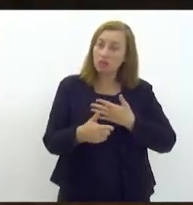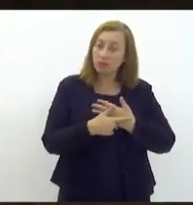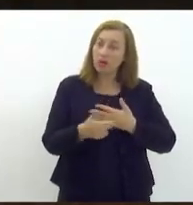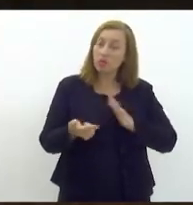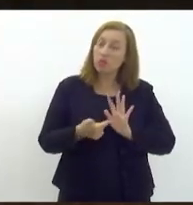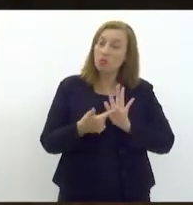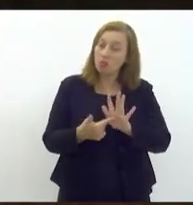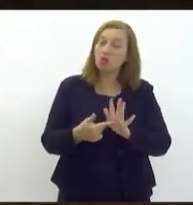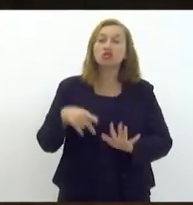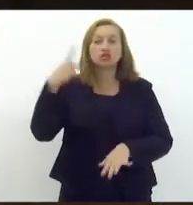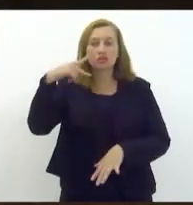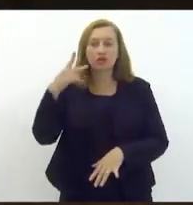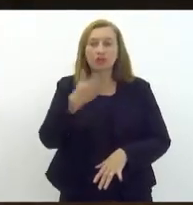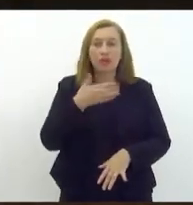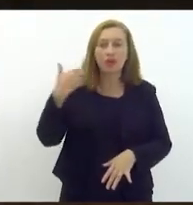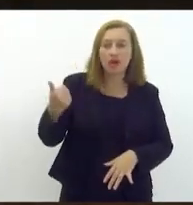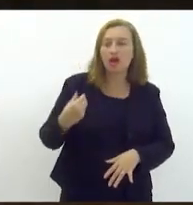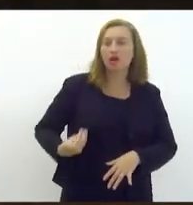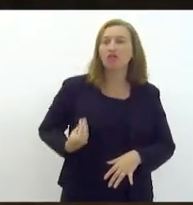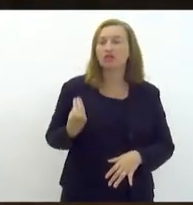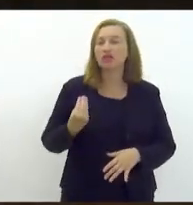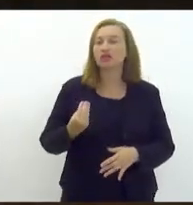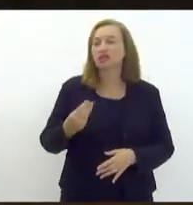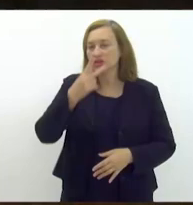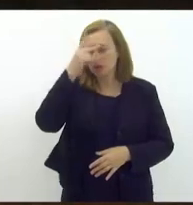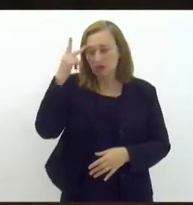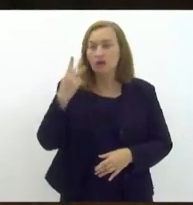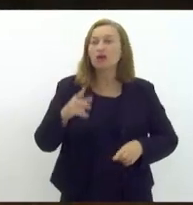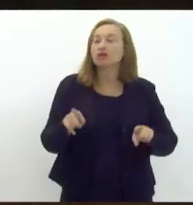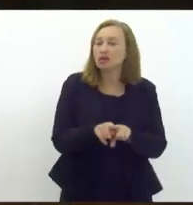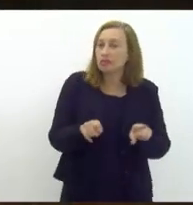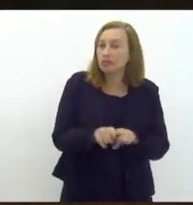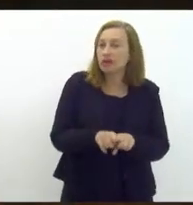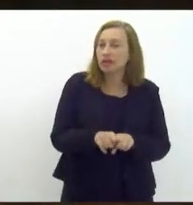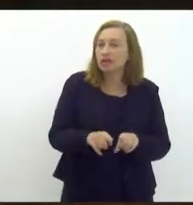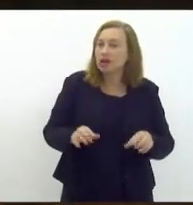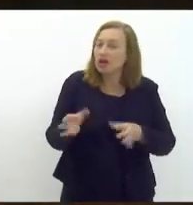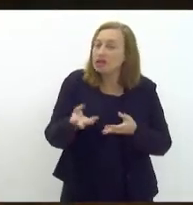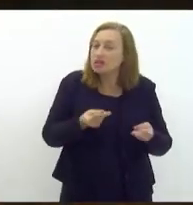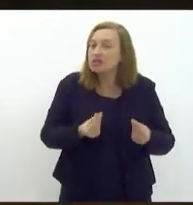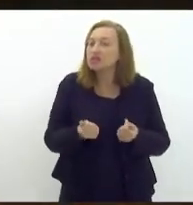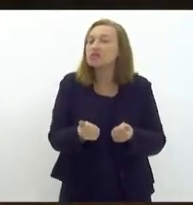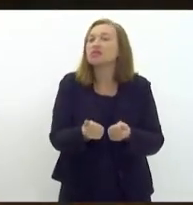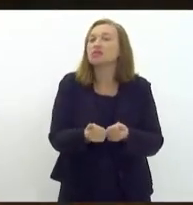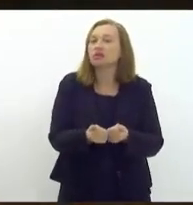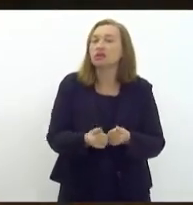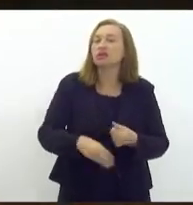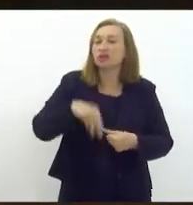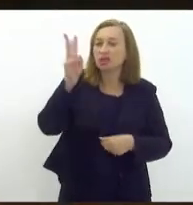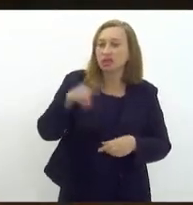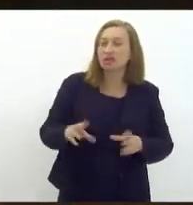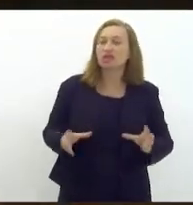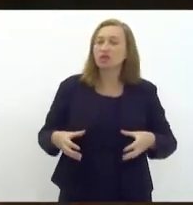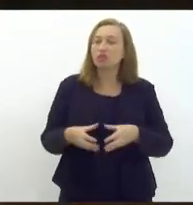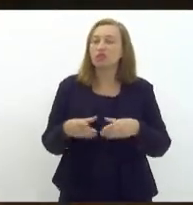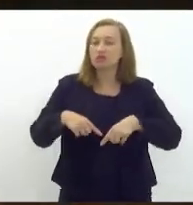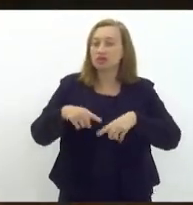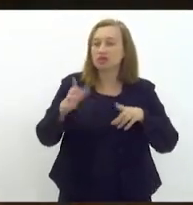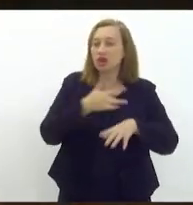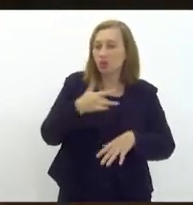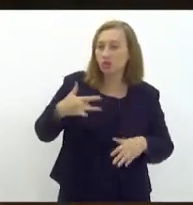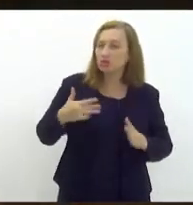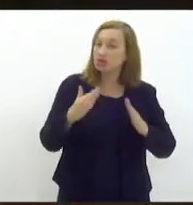para otimizar, para melhorar a qualidade de vida das pessoas, mas, sobretudo, com a sensibilidade de quem presidiu a Comissão de Saúde da Casa,